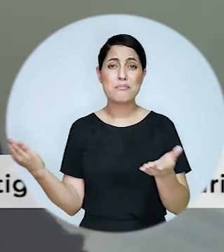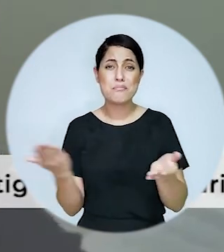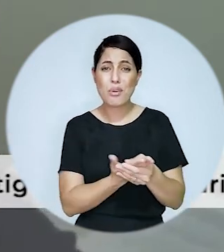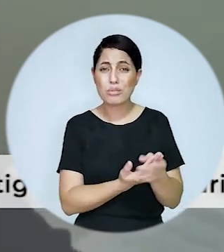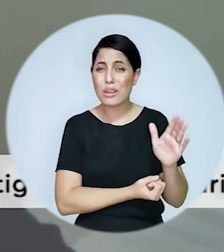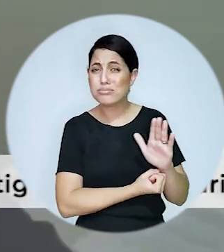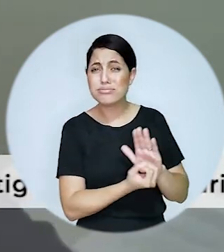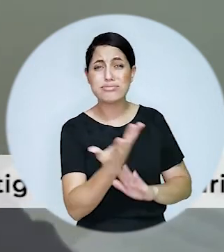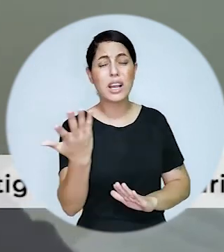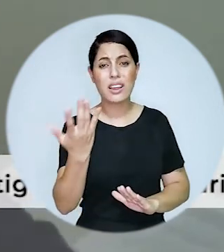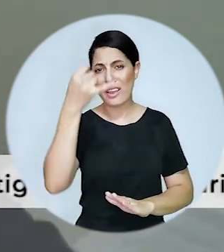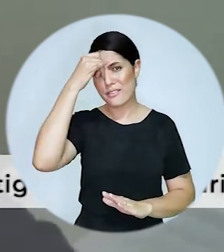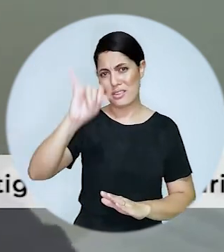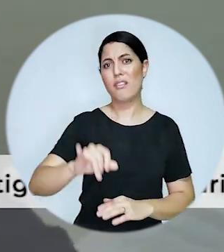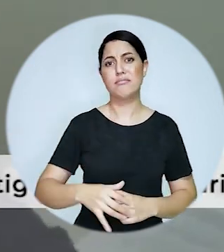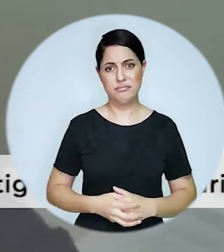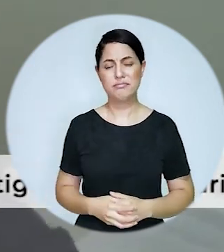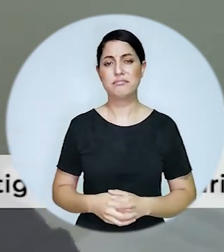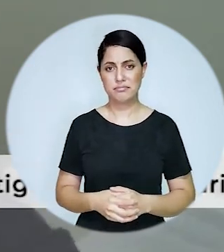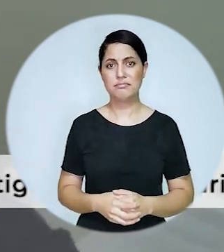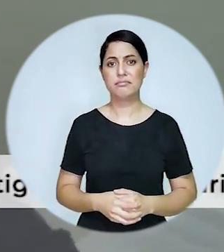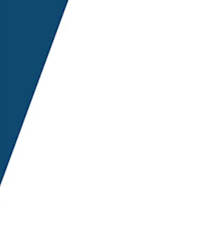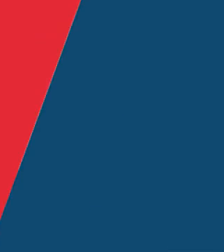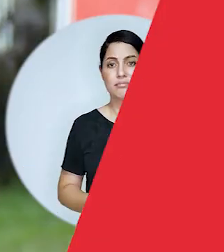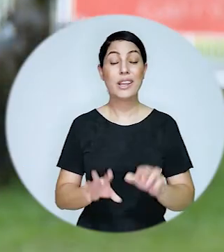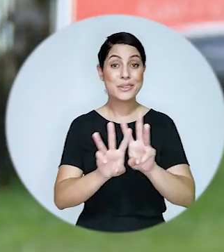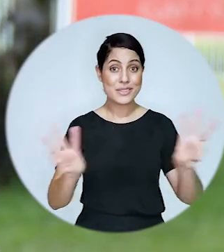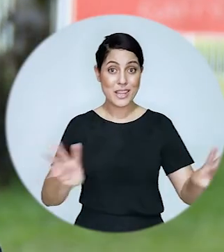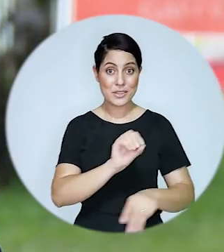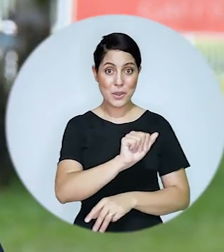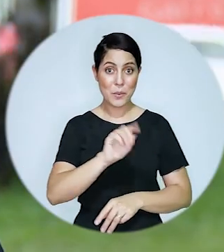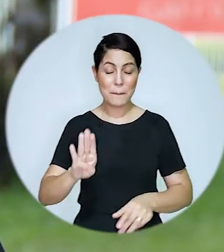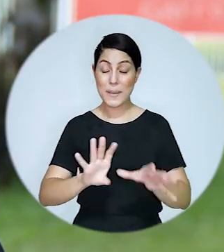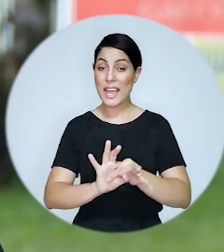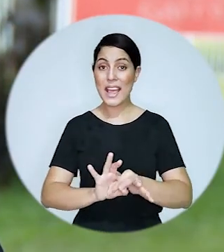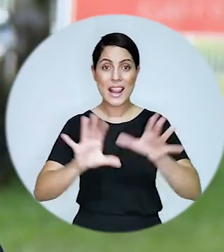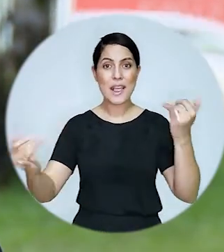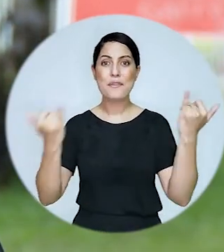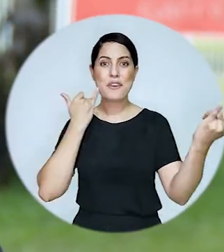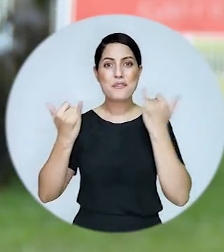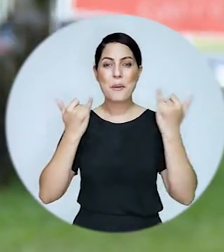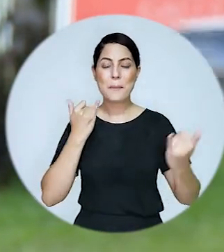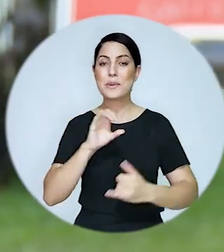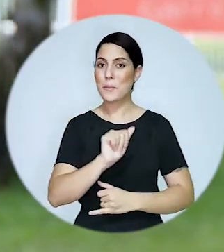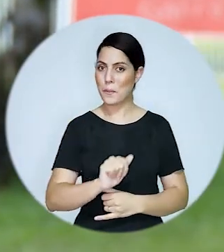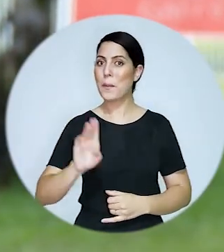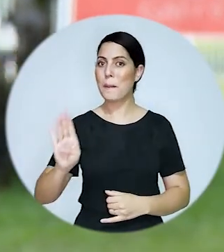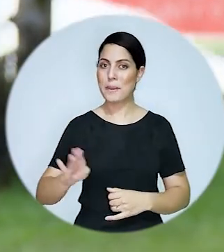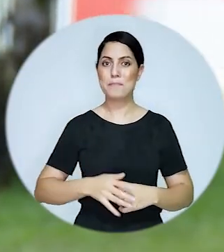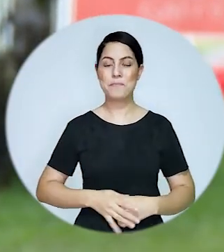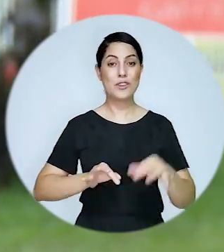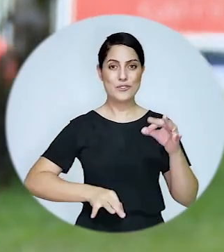dessa judicialização exacerbada de ações no site da UAB você encontra as principais notícias da